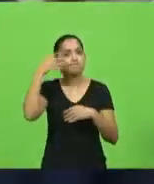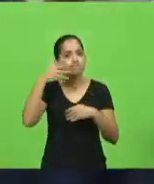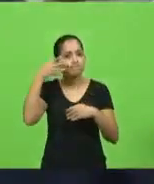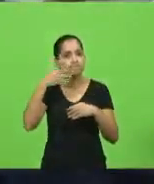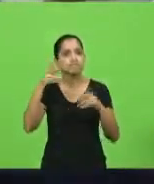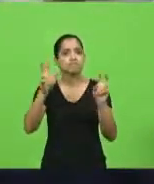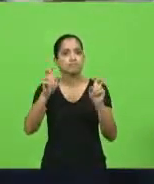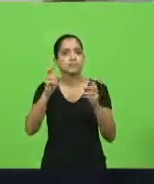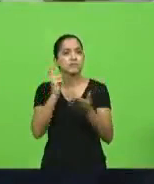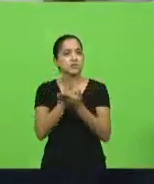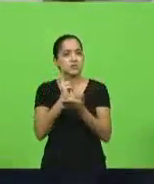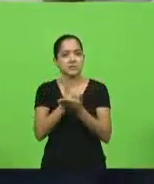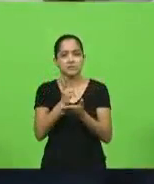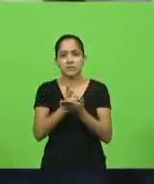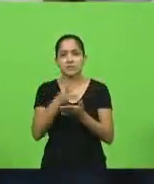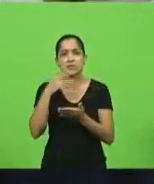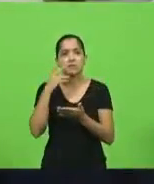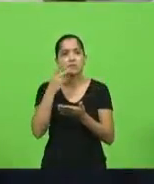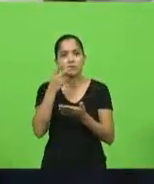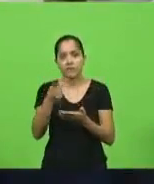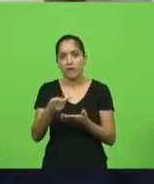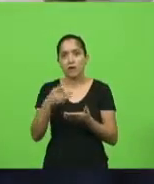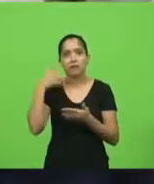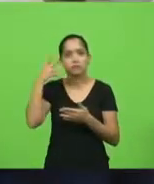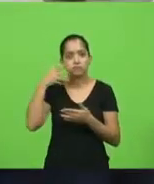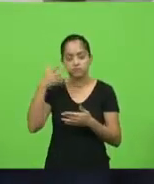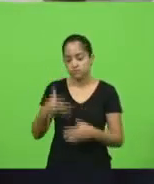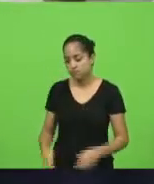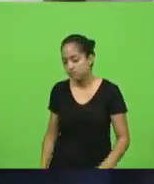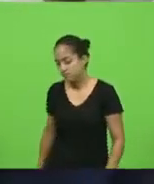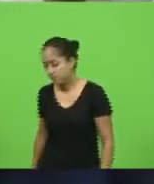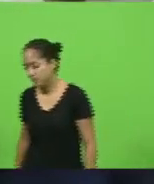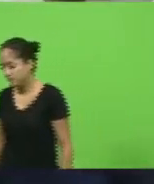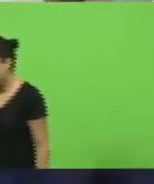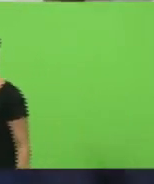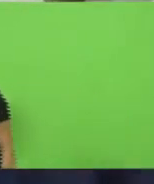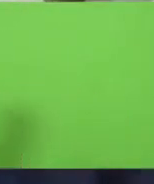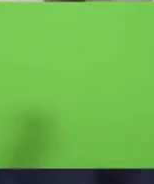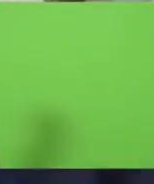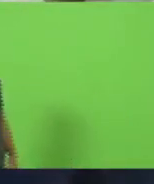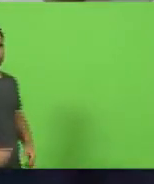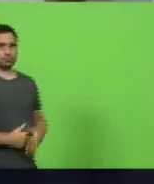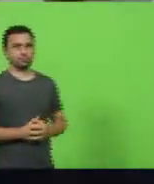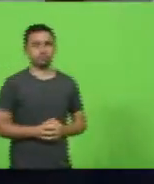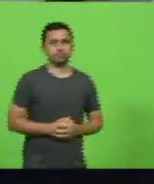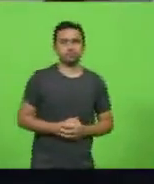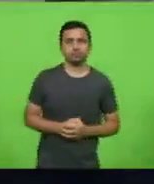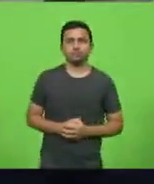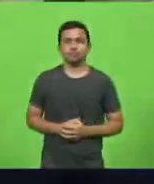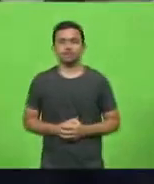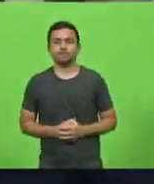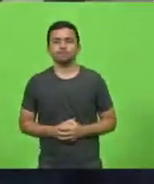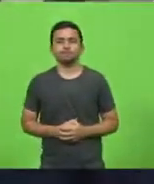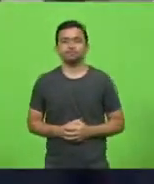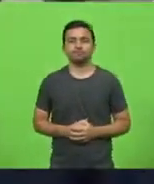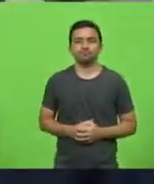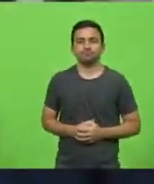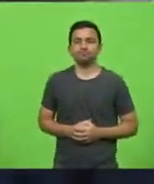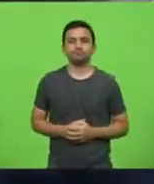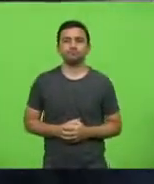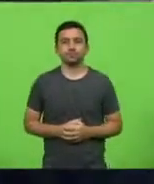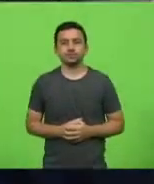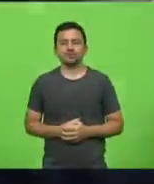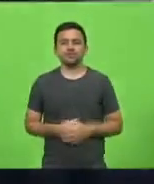tenho. E alguns deputados que eu me lembro já falaram. Essa politização é que está sendo até o atraso da